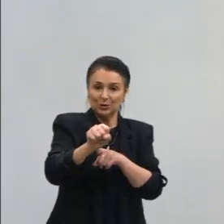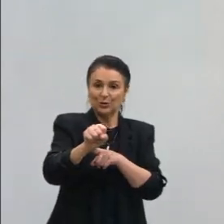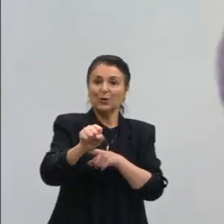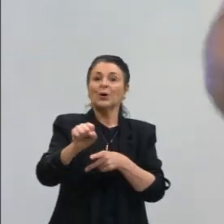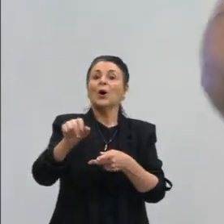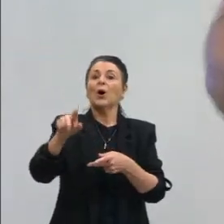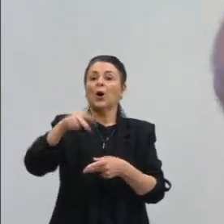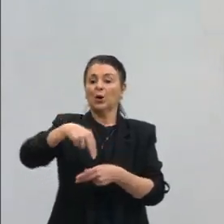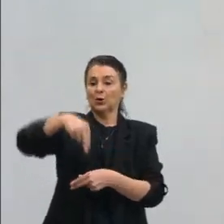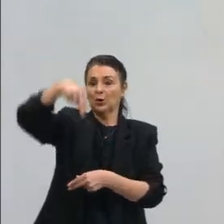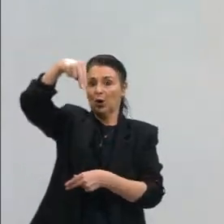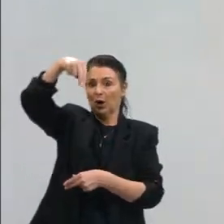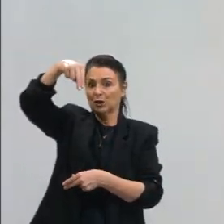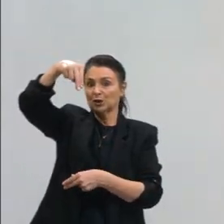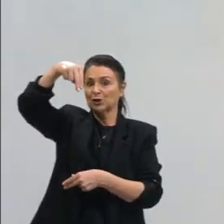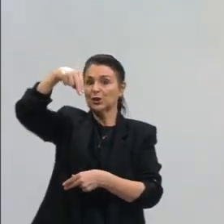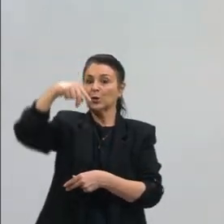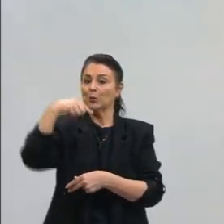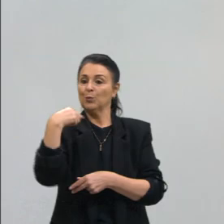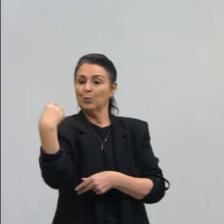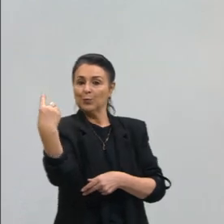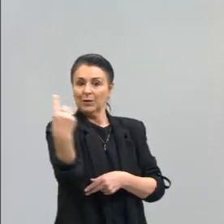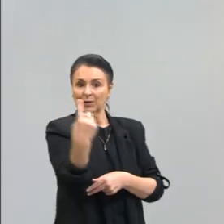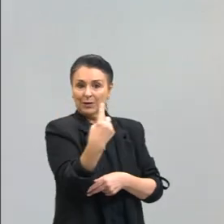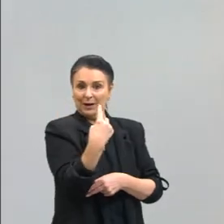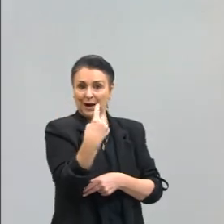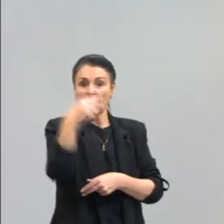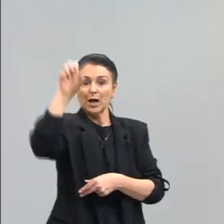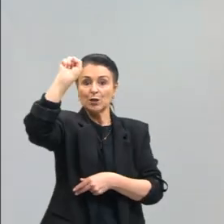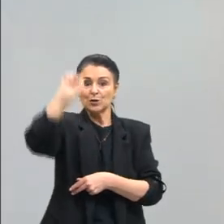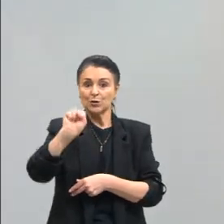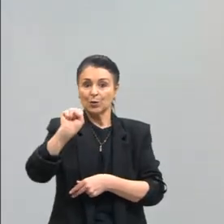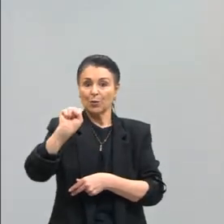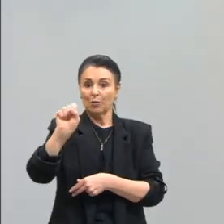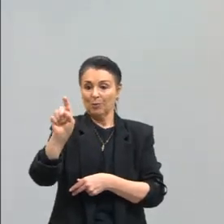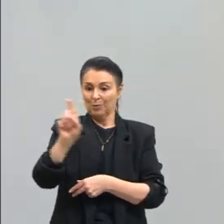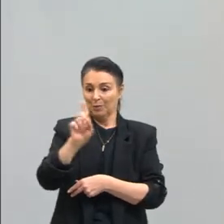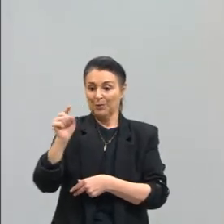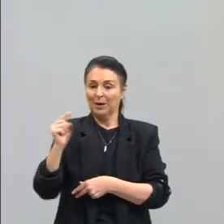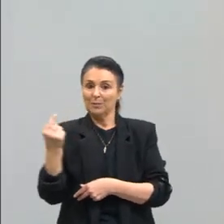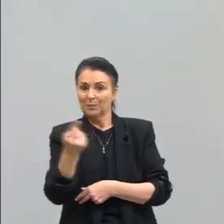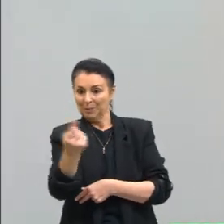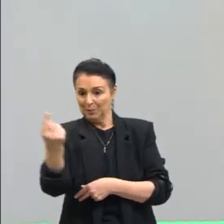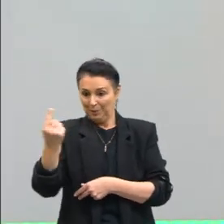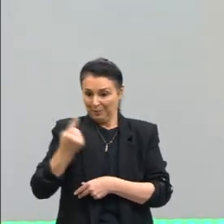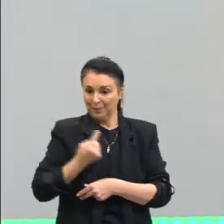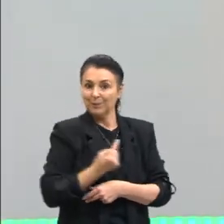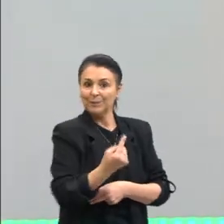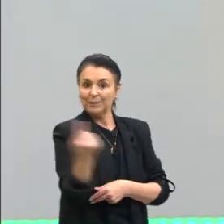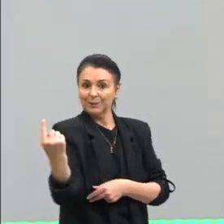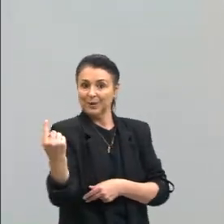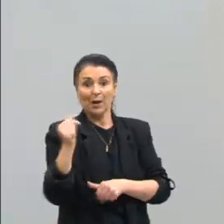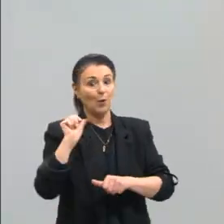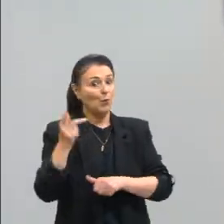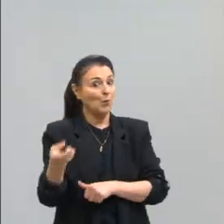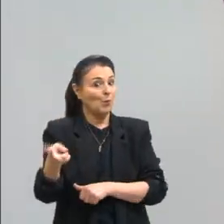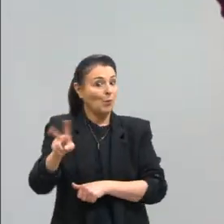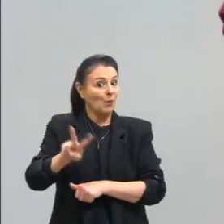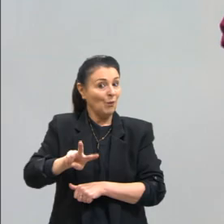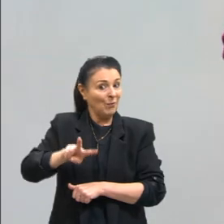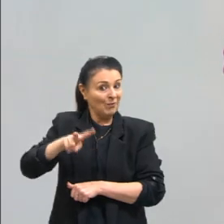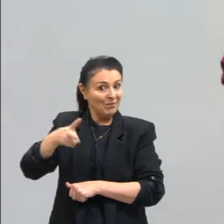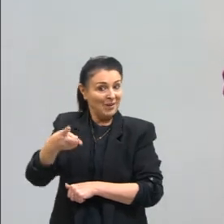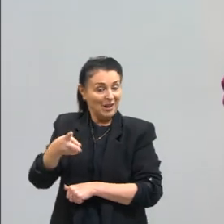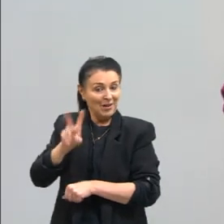é anti-horário, tá? Então, é por isso, ó, porque nós temos o nosso planetinha fazendo sua rotação, e aí a gente consegue